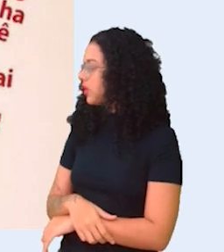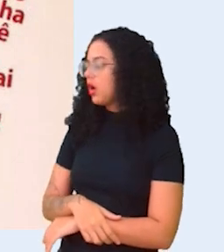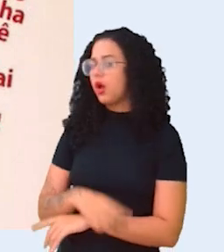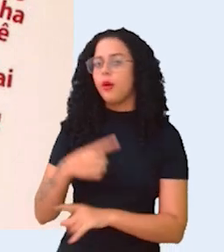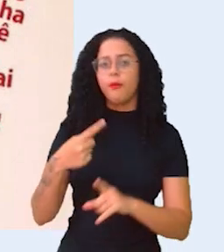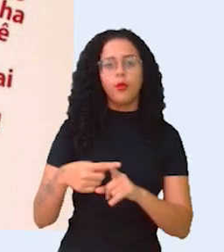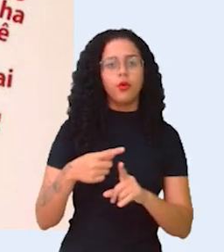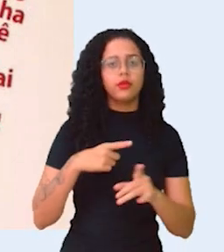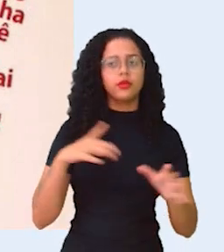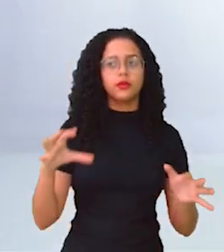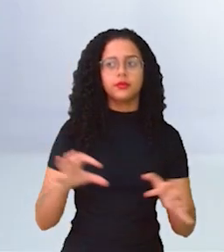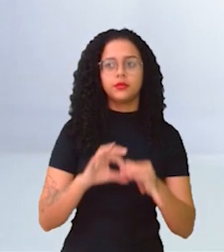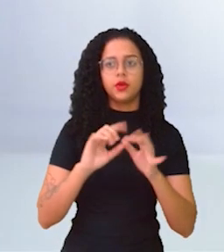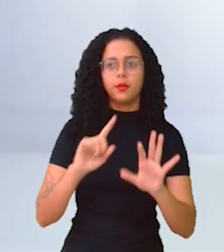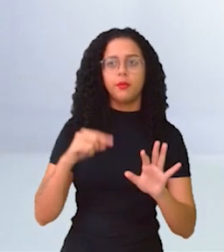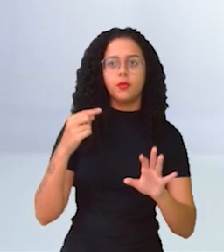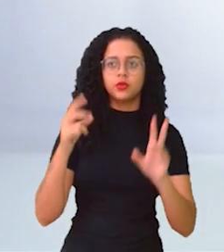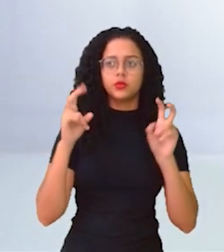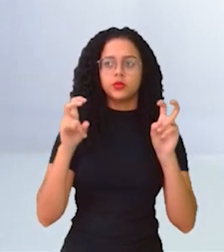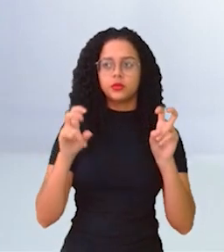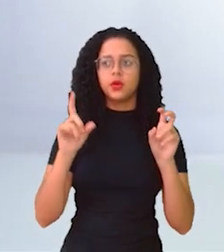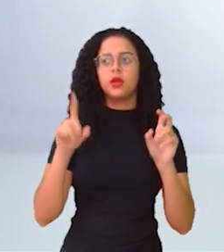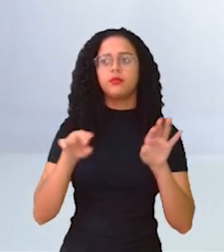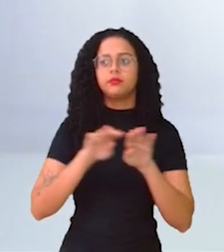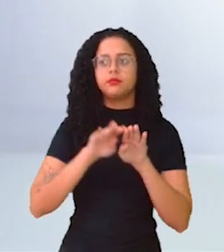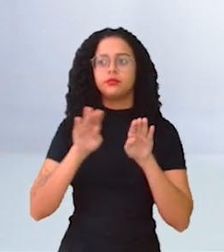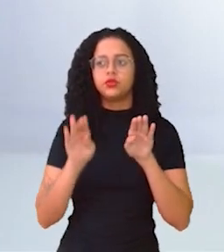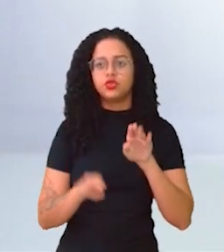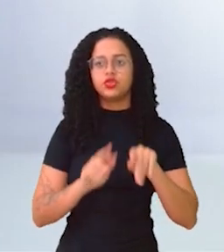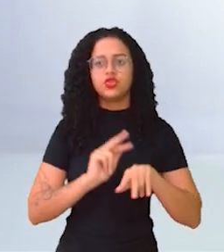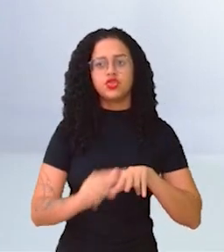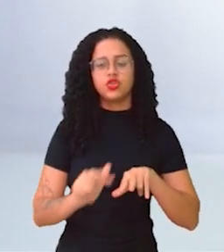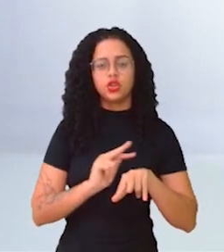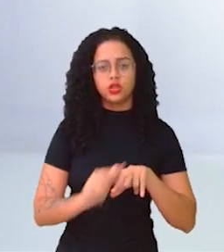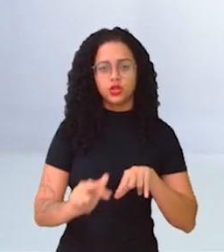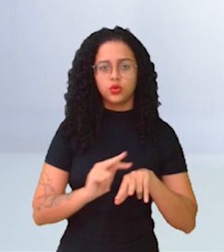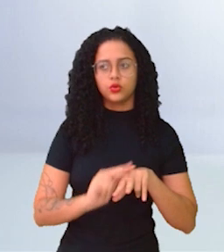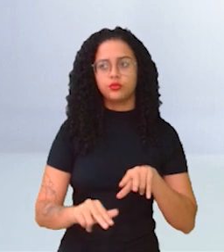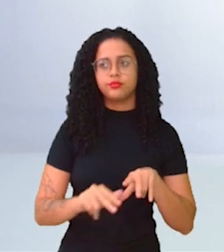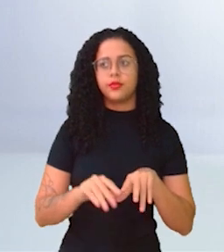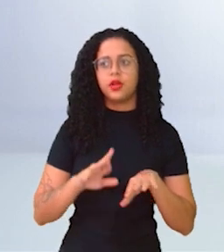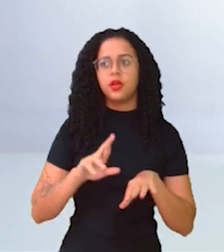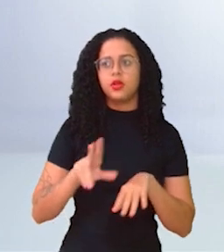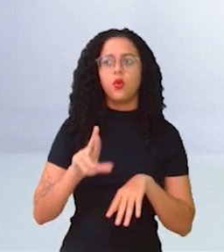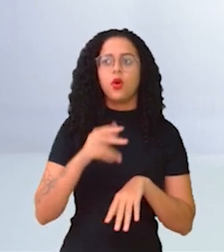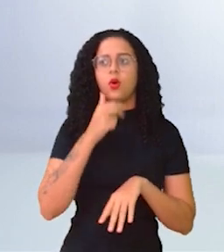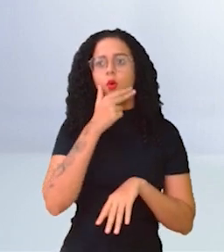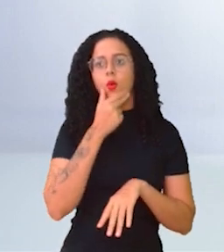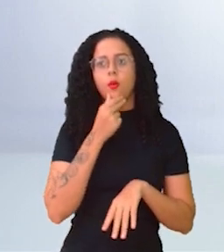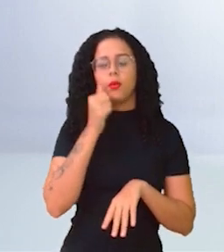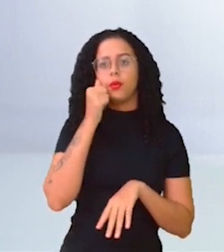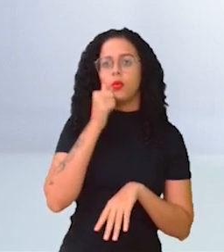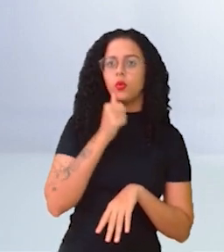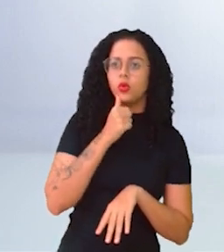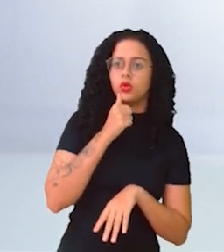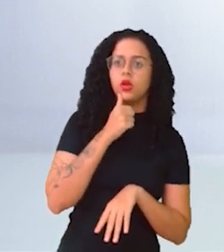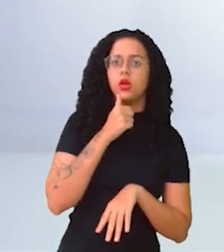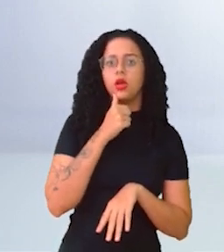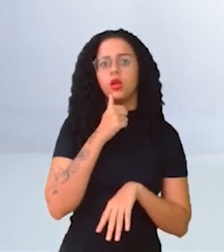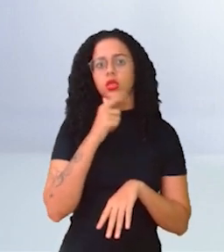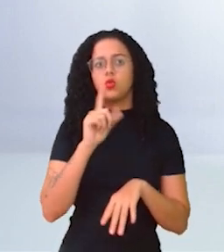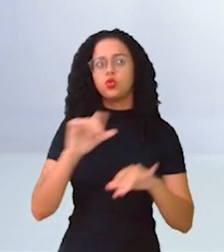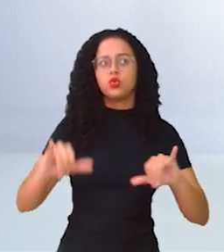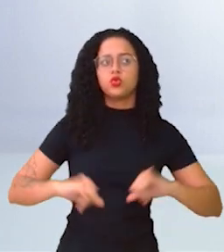diretamente ligado ao próximo tema, que é sobre a desigualdade de gênero. Não é que rapazes, não é que meninos não